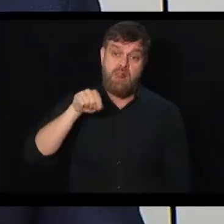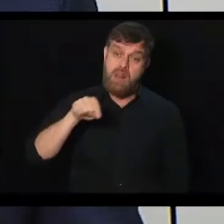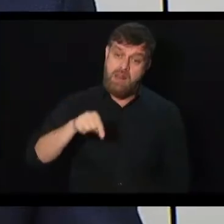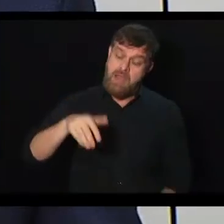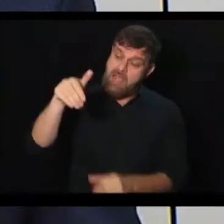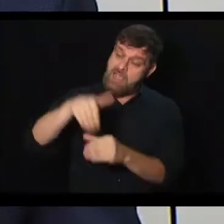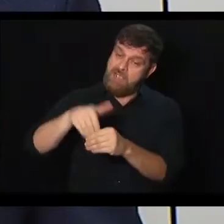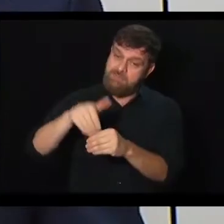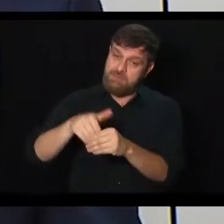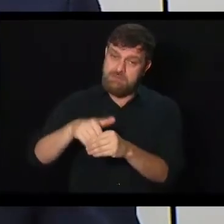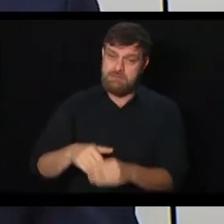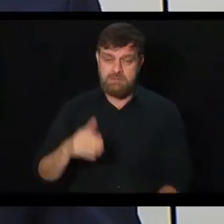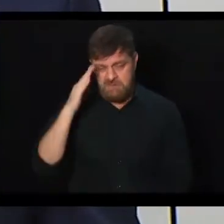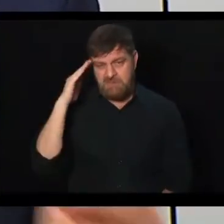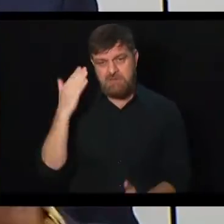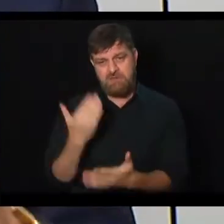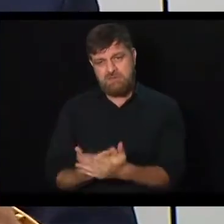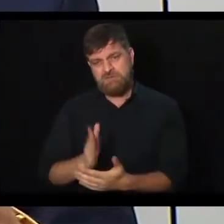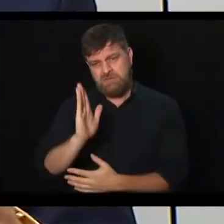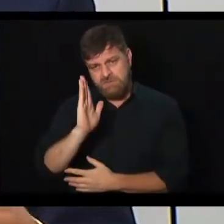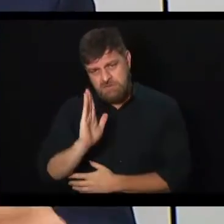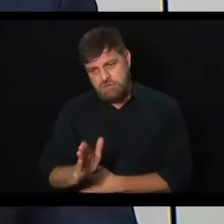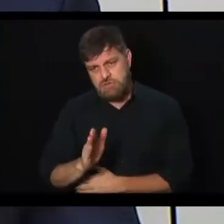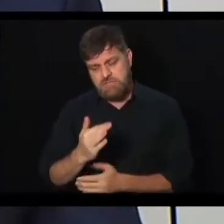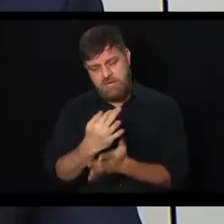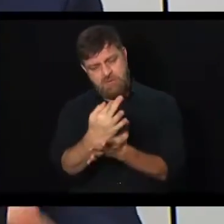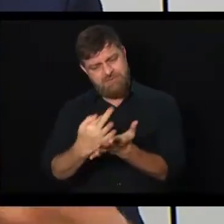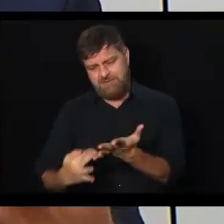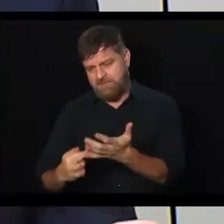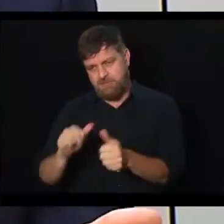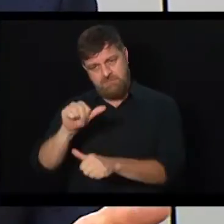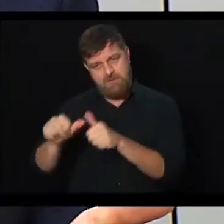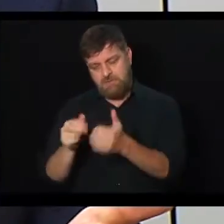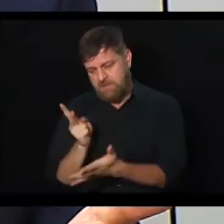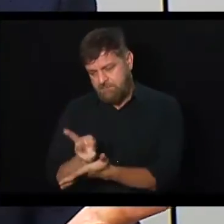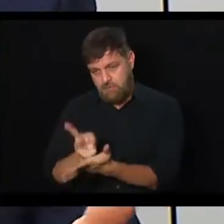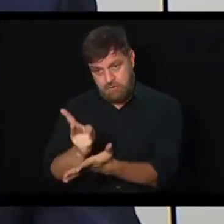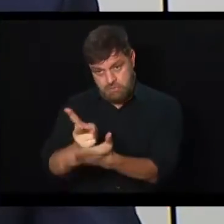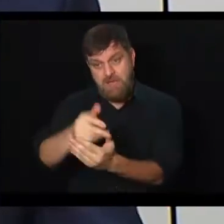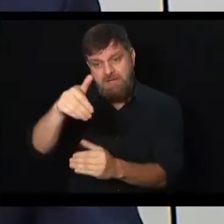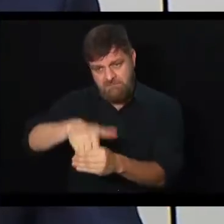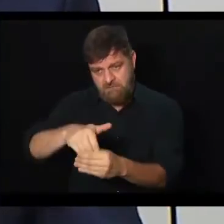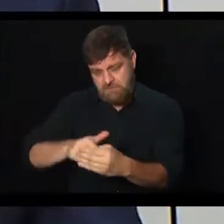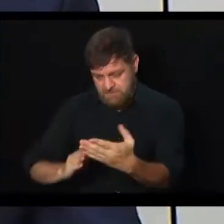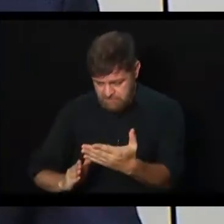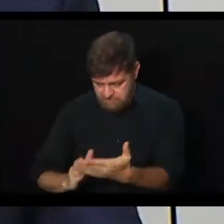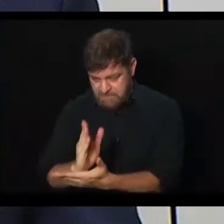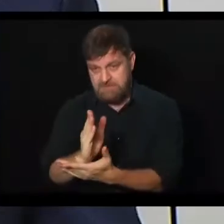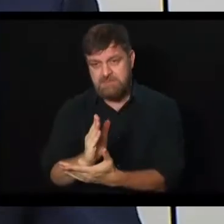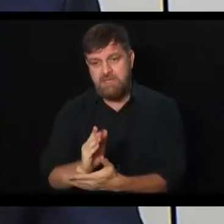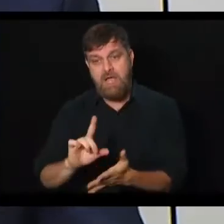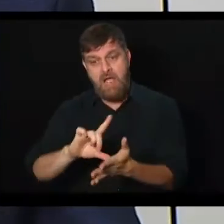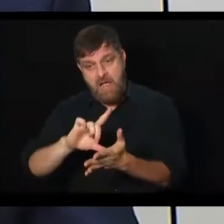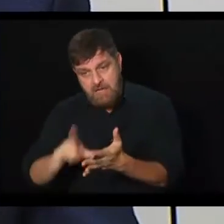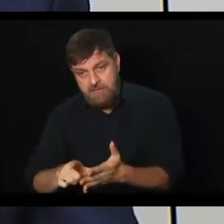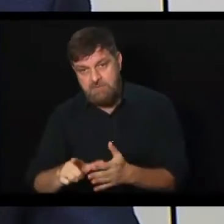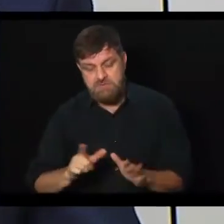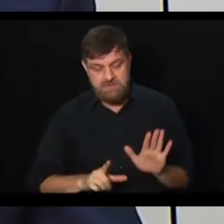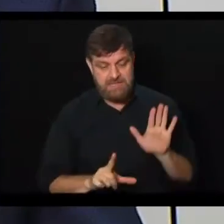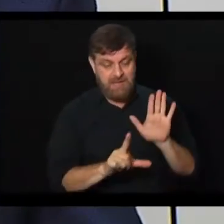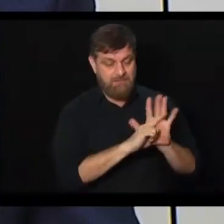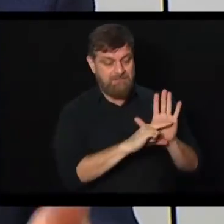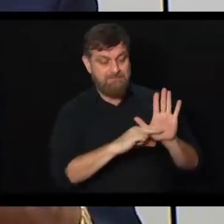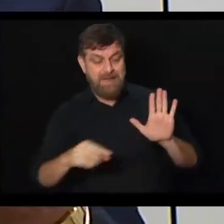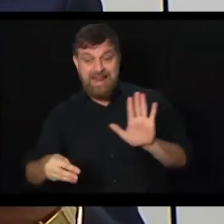eu acredito que virá do Senado, como já foi dito sem muita mudança, e já dito também pelo Senado. Deverá vir depois uma PEC paralela,